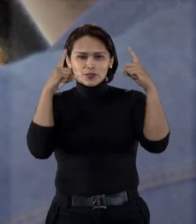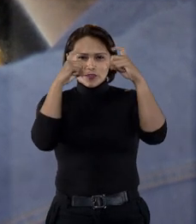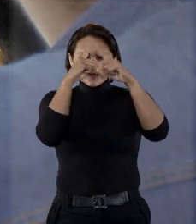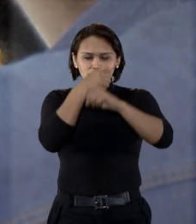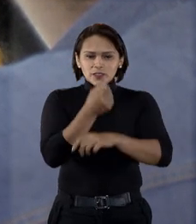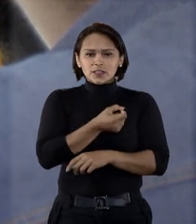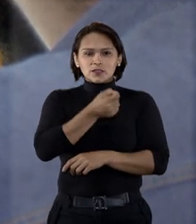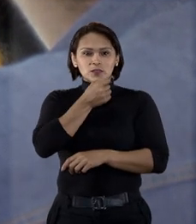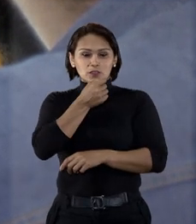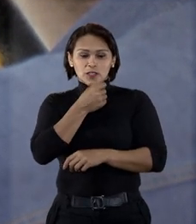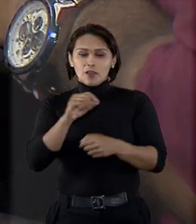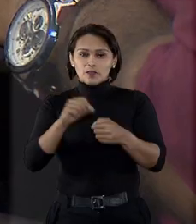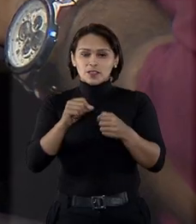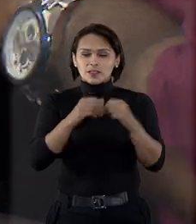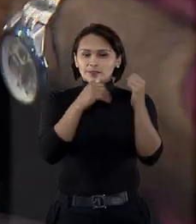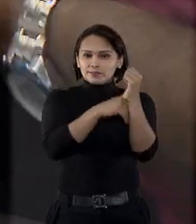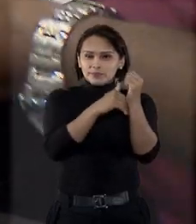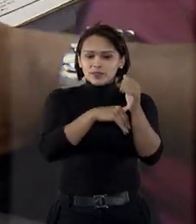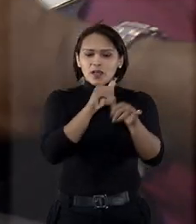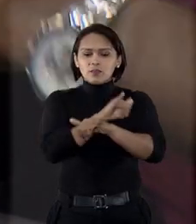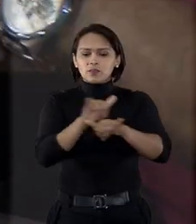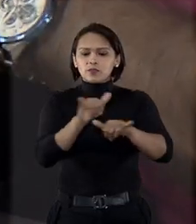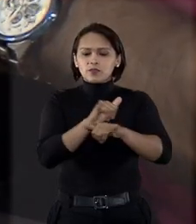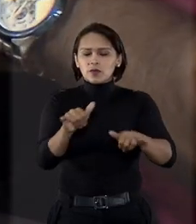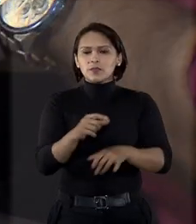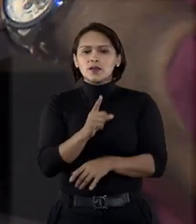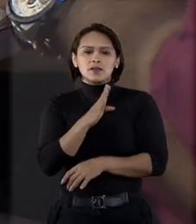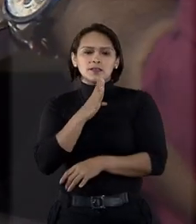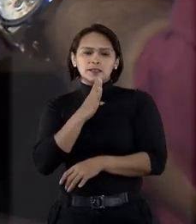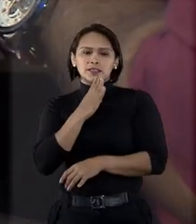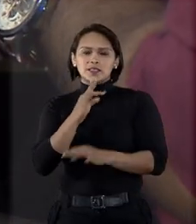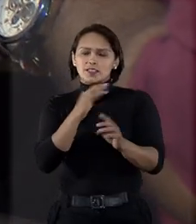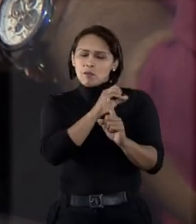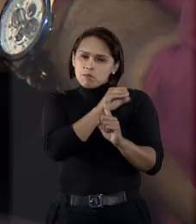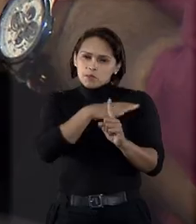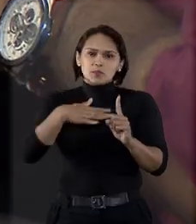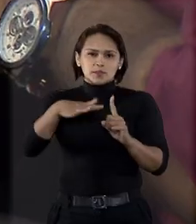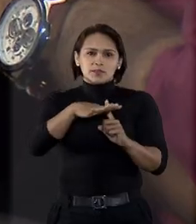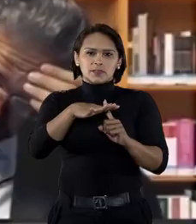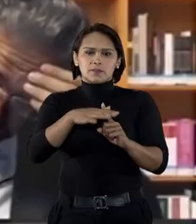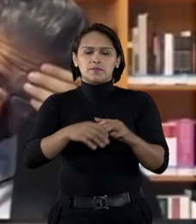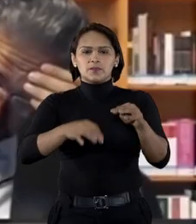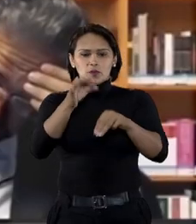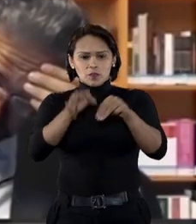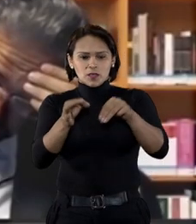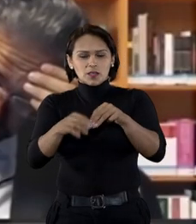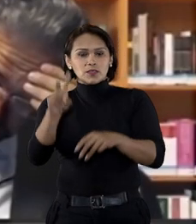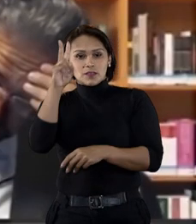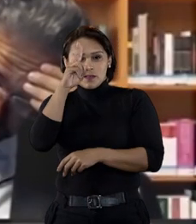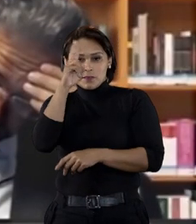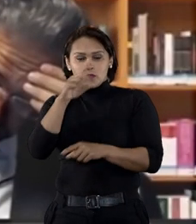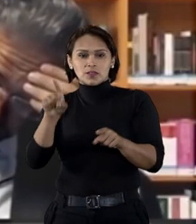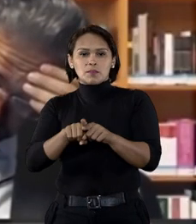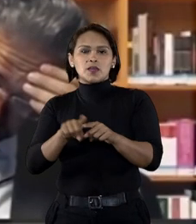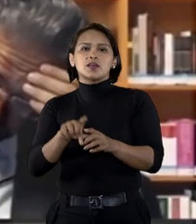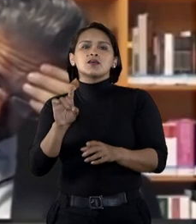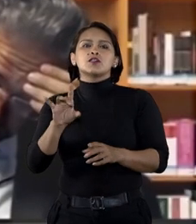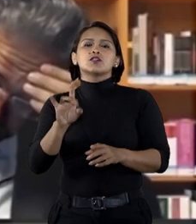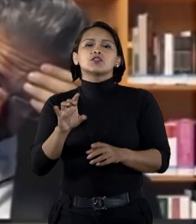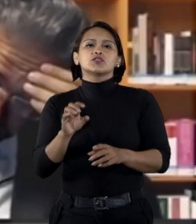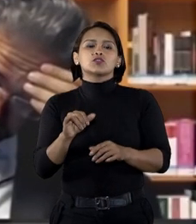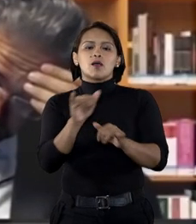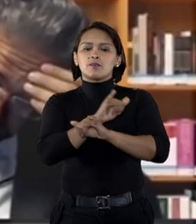mesmo a apuração jornalística, fazendo secreta a informação reconhecidamente pública. O ministro ressaltou que